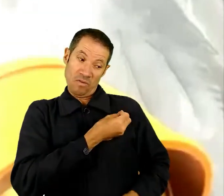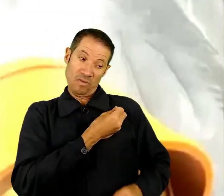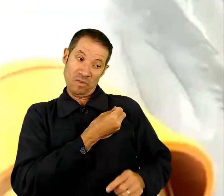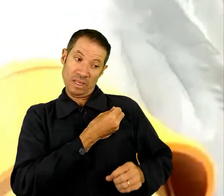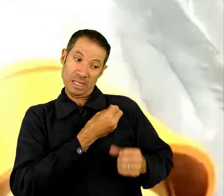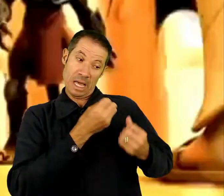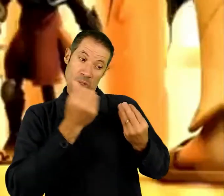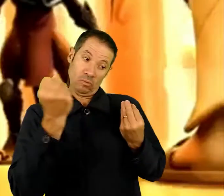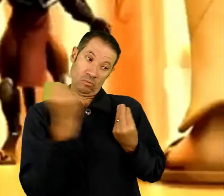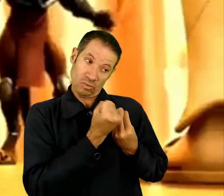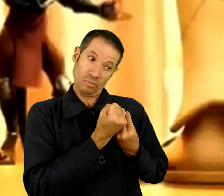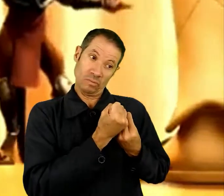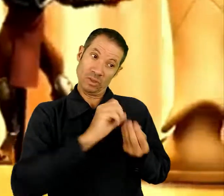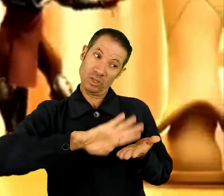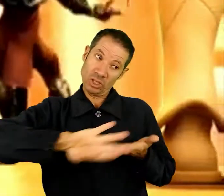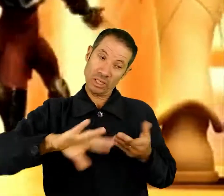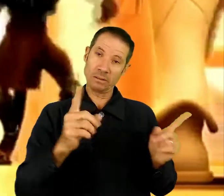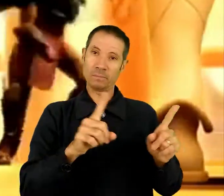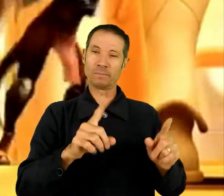mesmo.